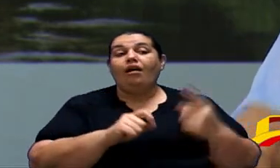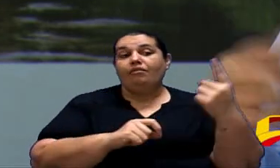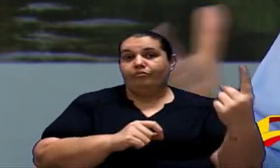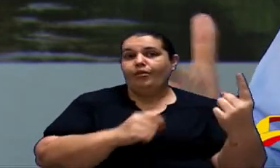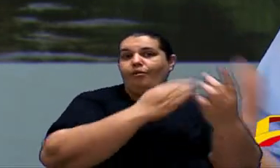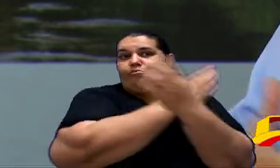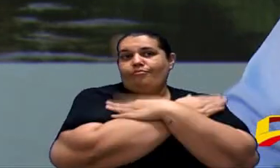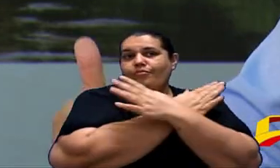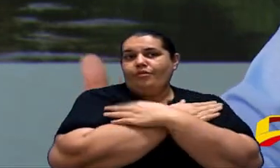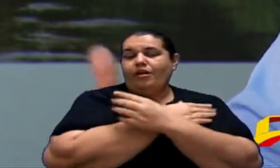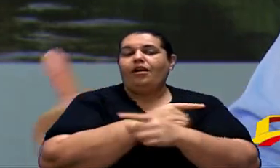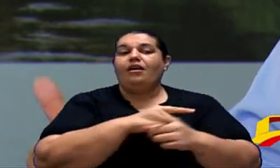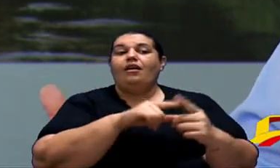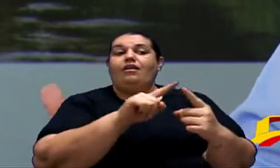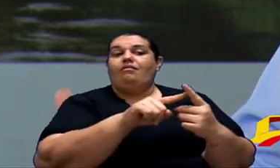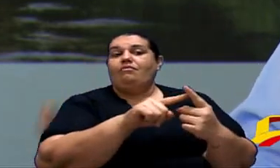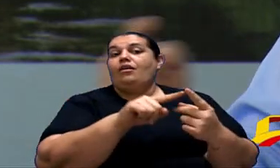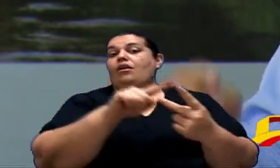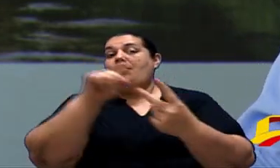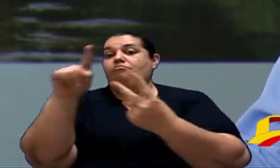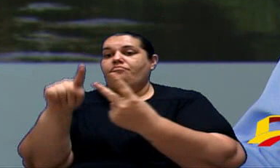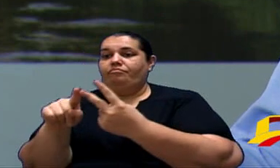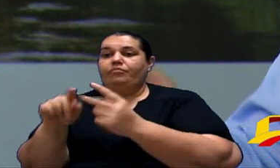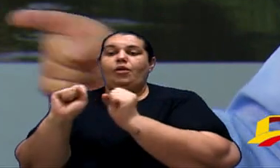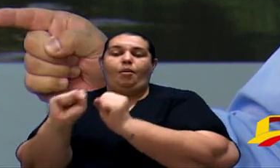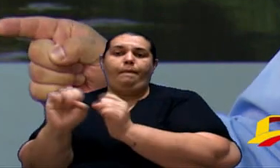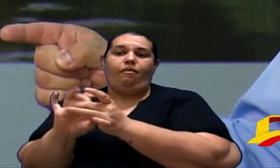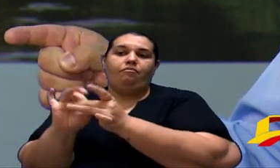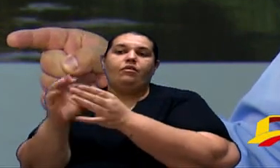Desemprego Tem Outras Que Pode Gerar E Ela